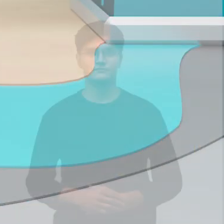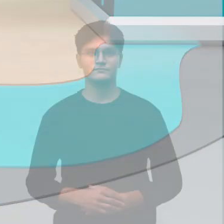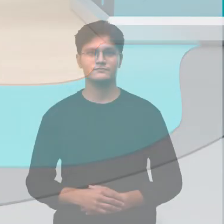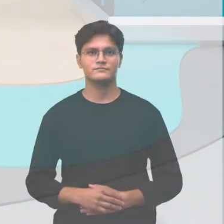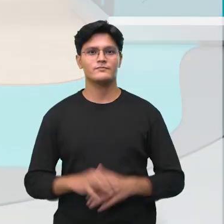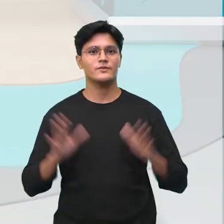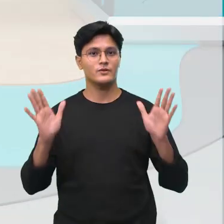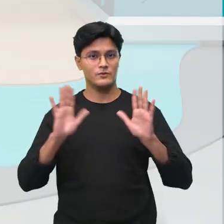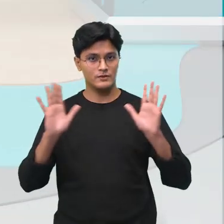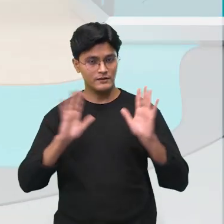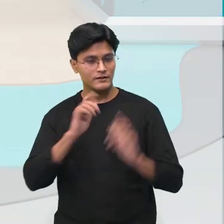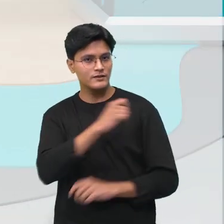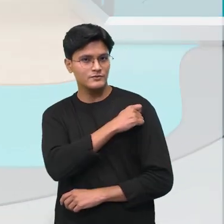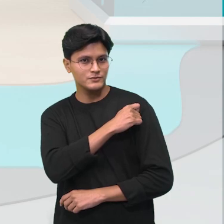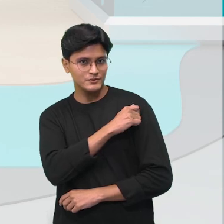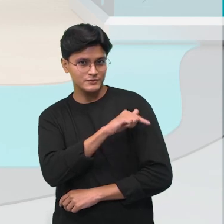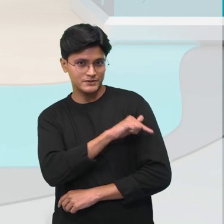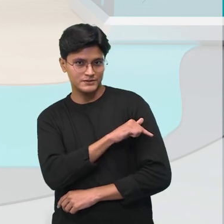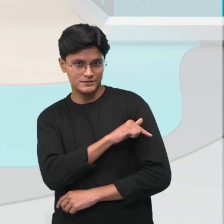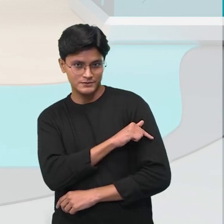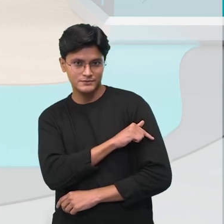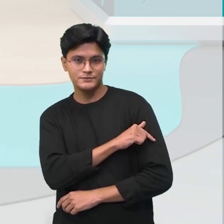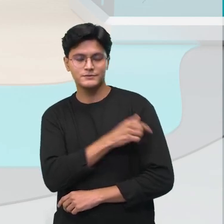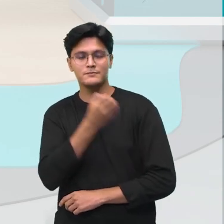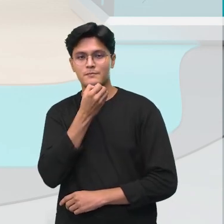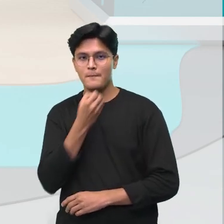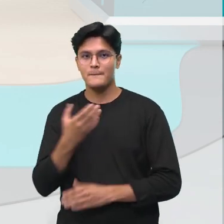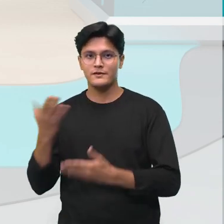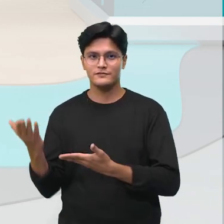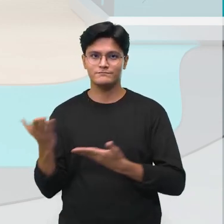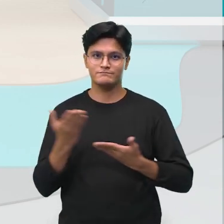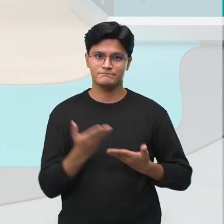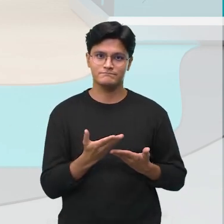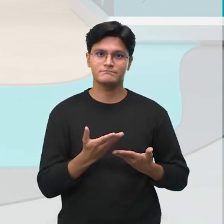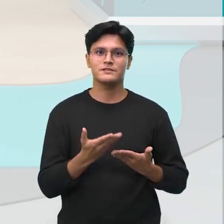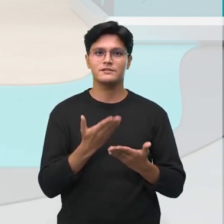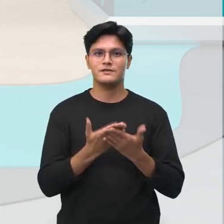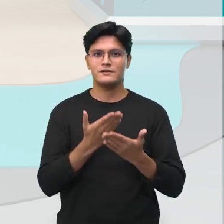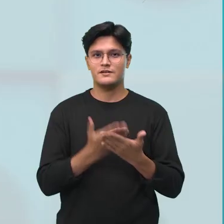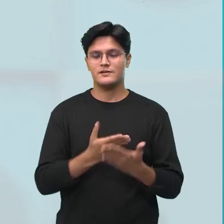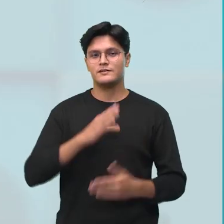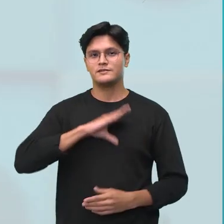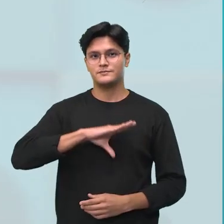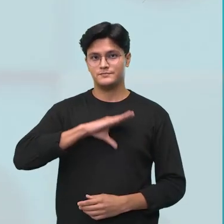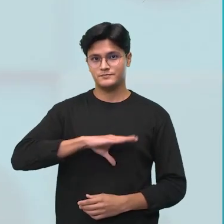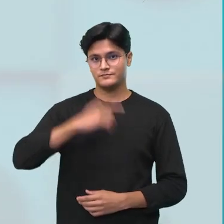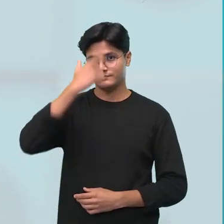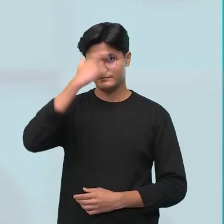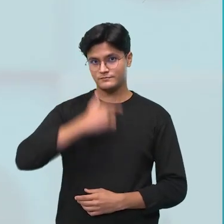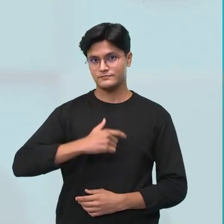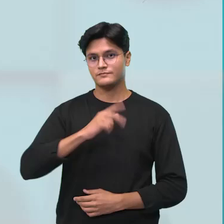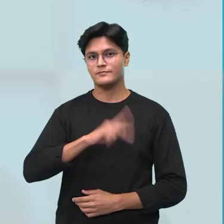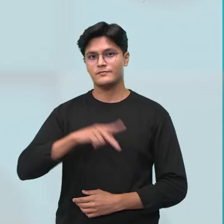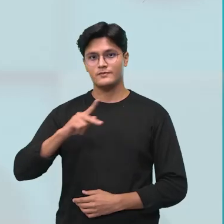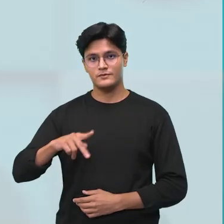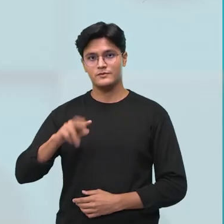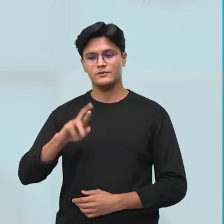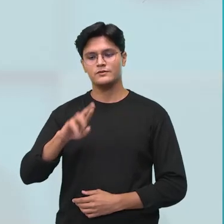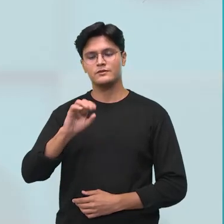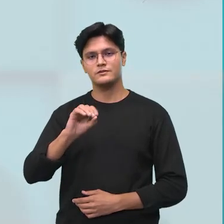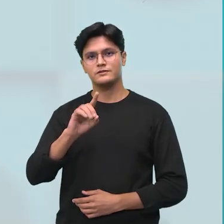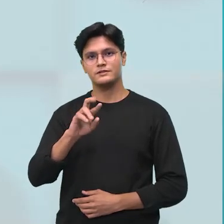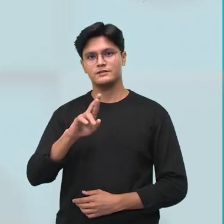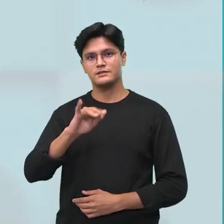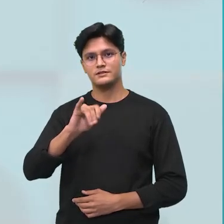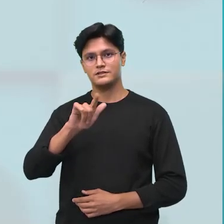Olá, alunos do sétimo ano! Sejam bem-vindos a mais uma aula de Língua Portuguesa. Eu sou o professor Rodrigo Ribeiro,